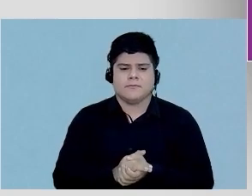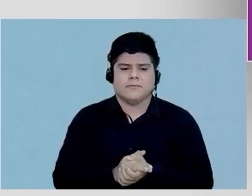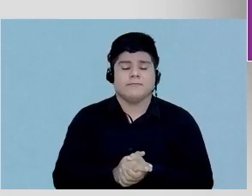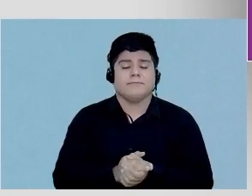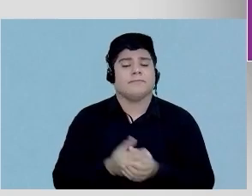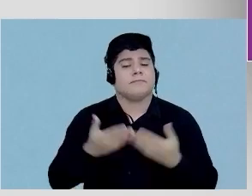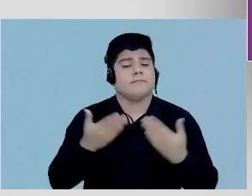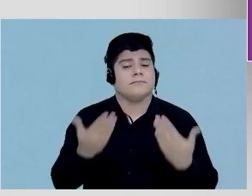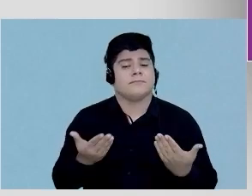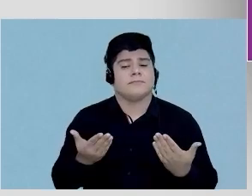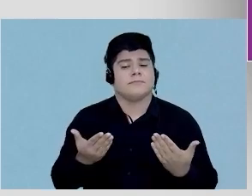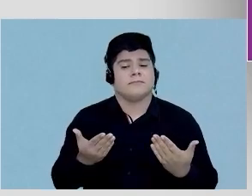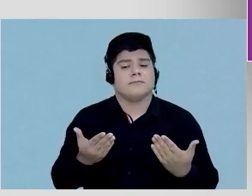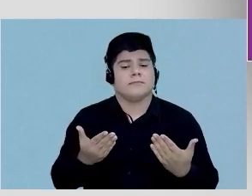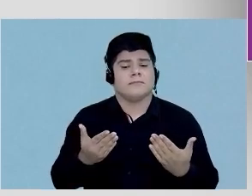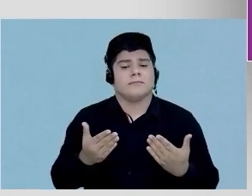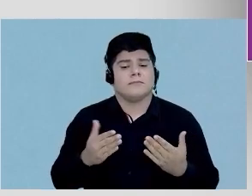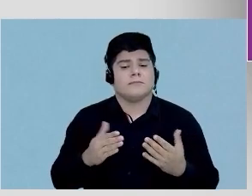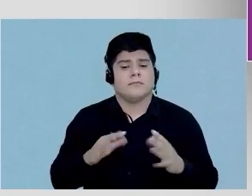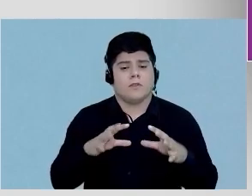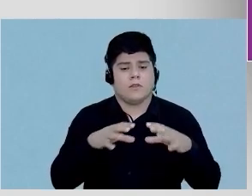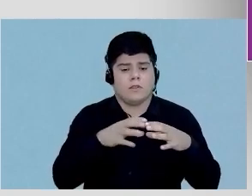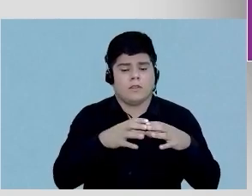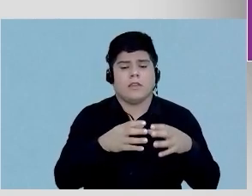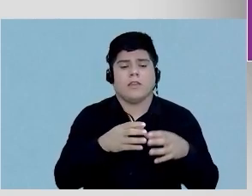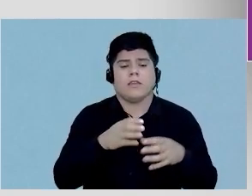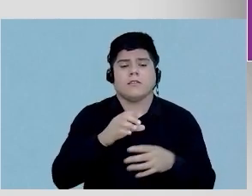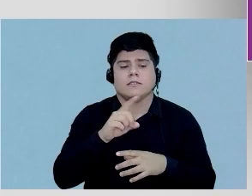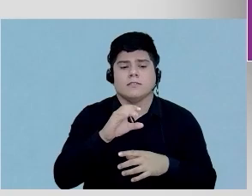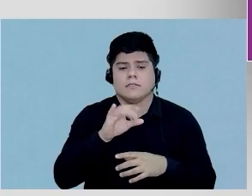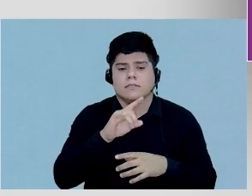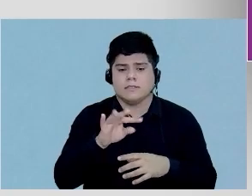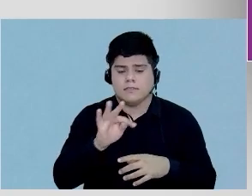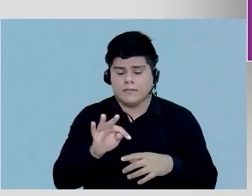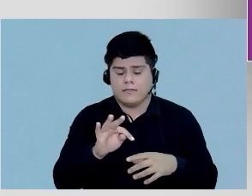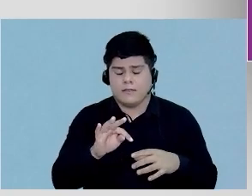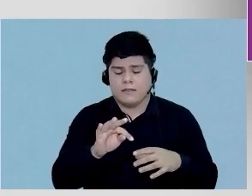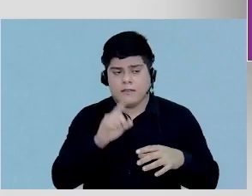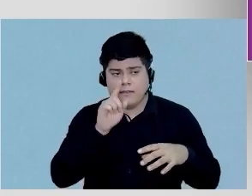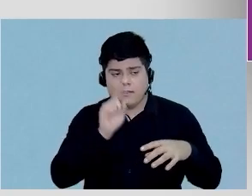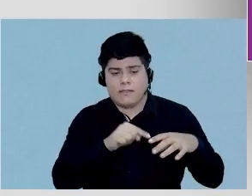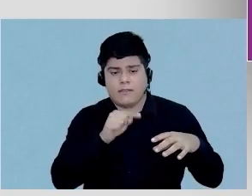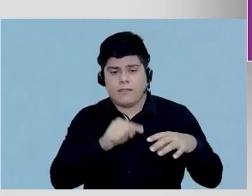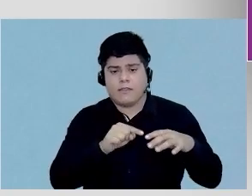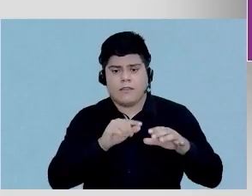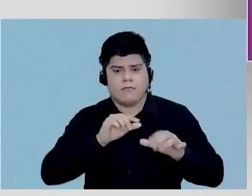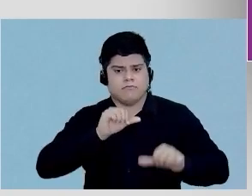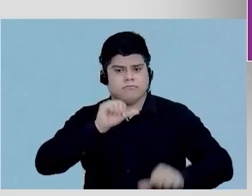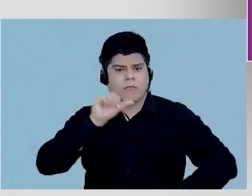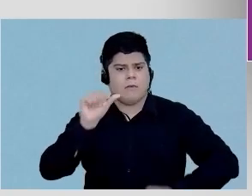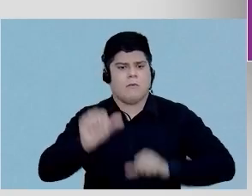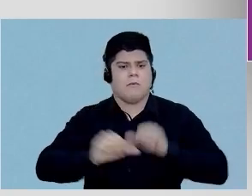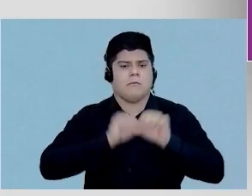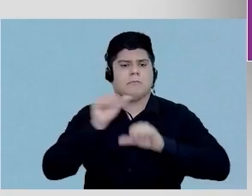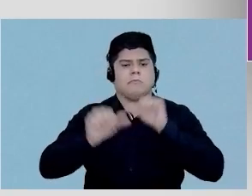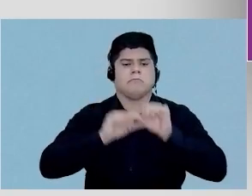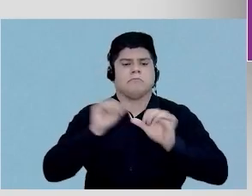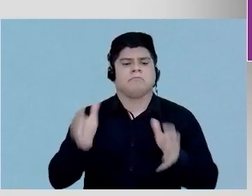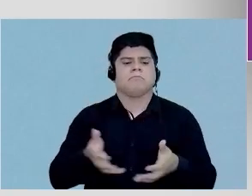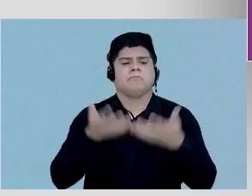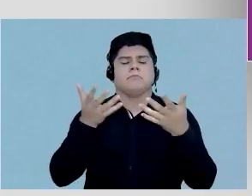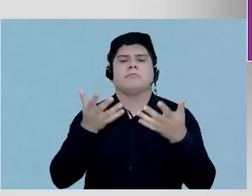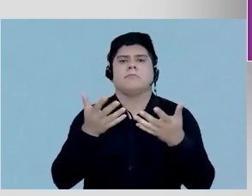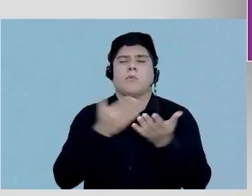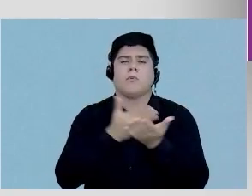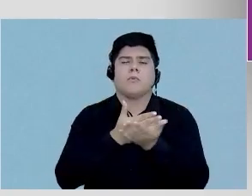Assim, a câmara de CZT, como o Dr. Schwartz mostrou, é uma revolução. O que eu